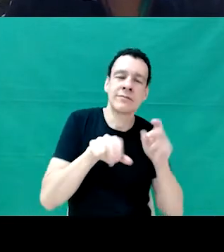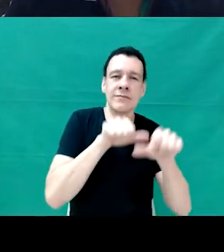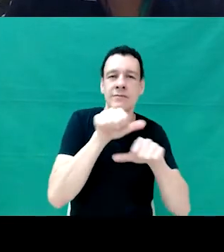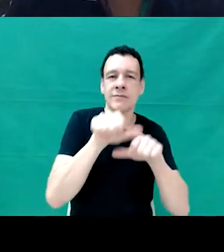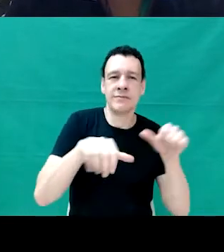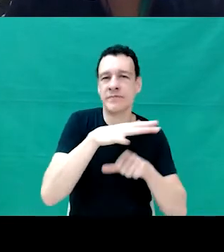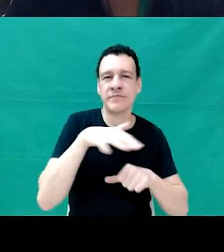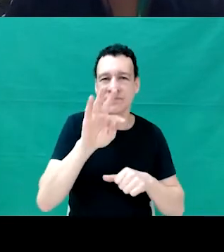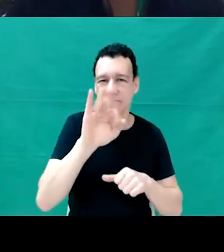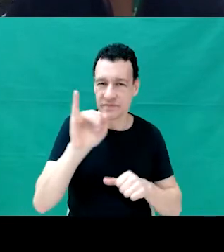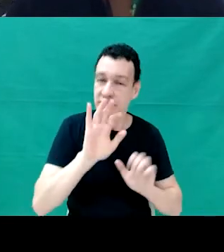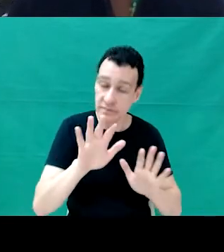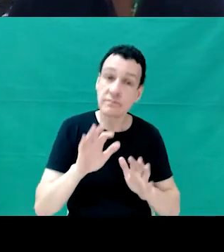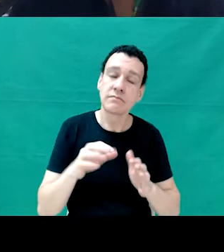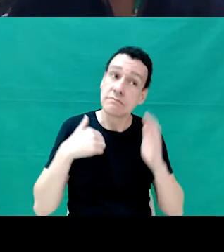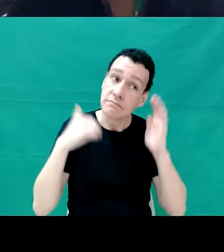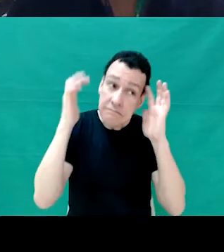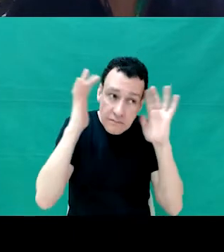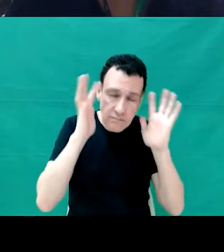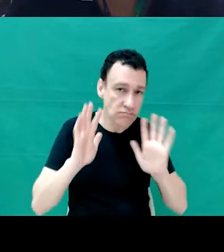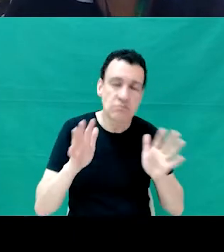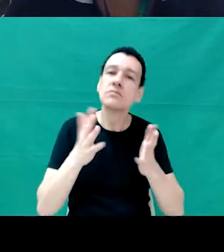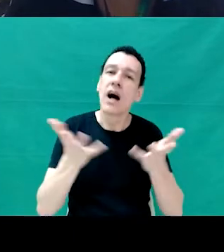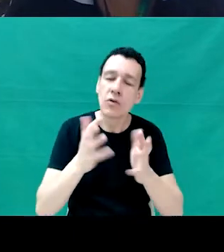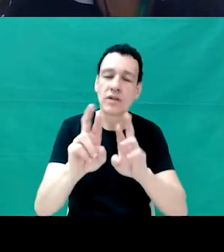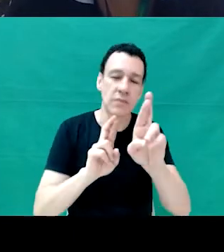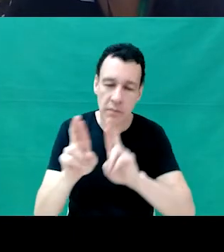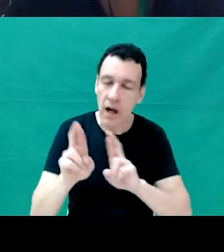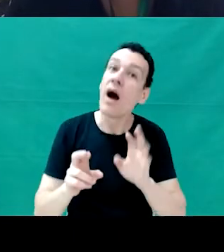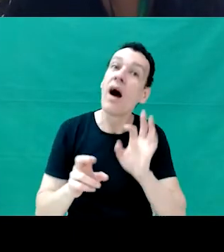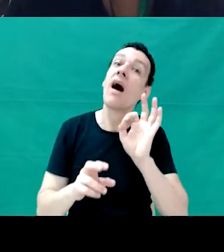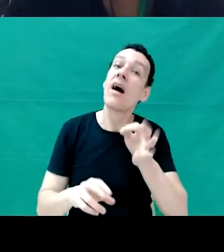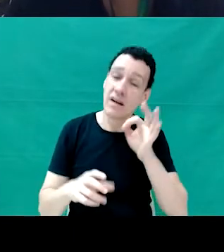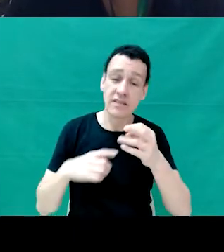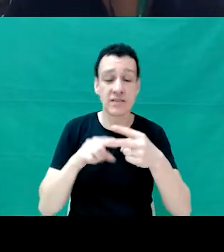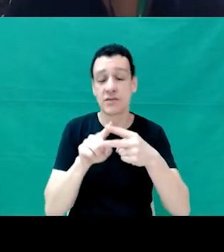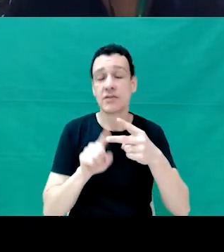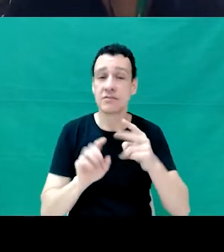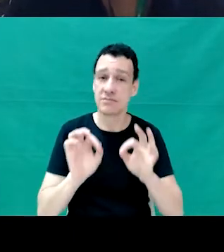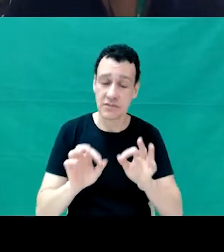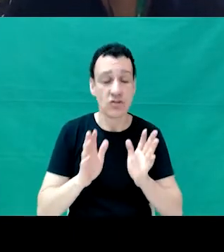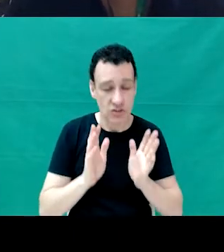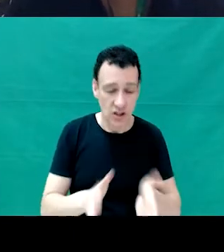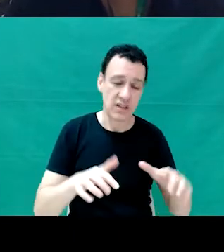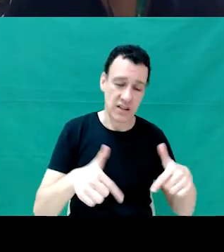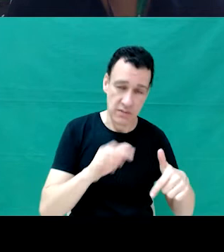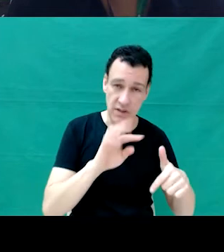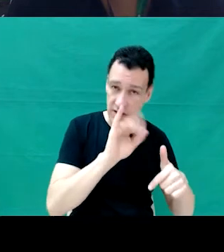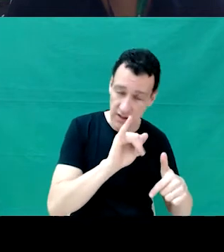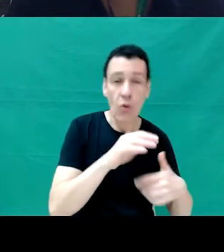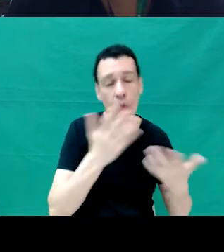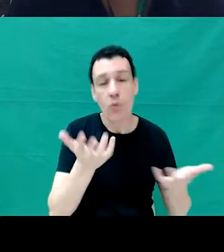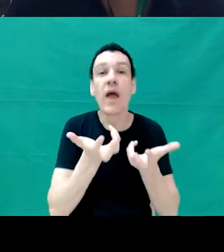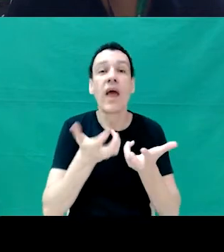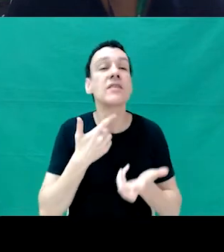a gente, na sondagem, na resposta da sondagem, a gente tem os dois perfis. Que foi uma questão que eu pensei.